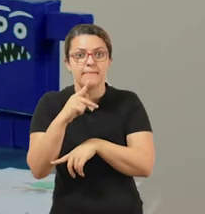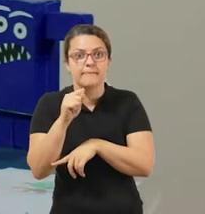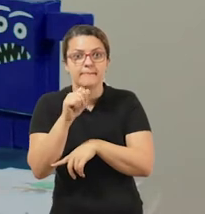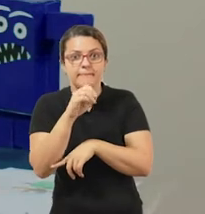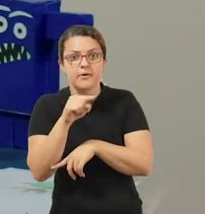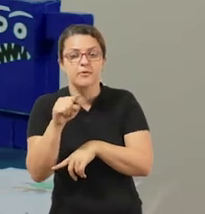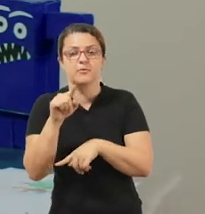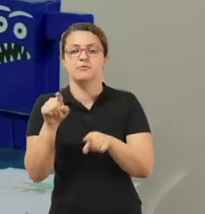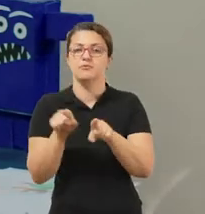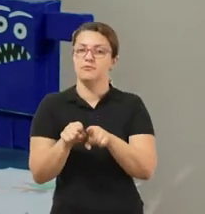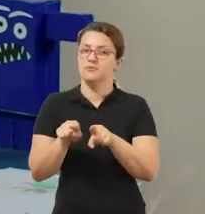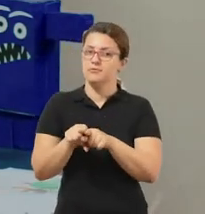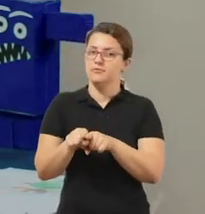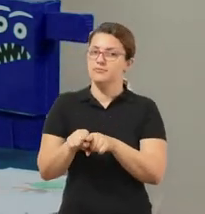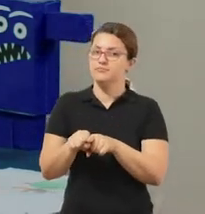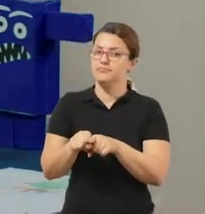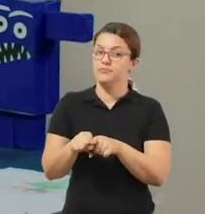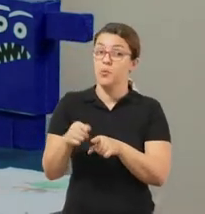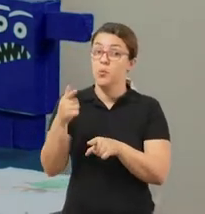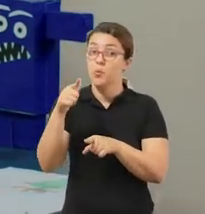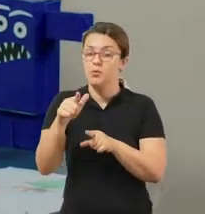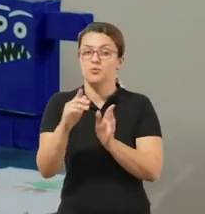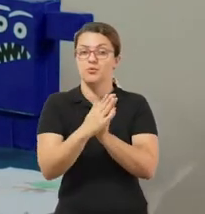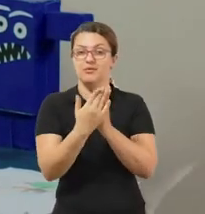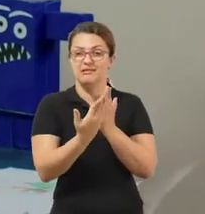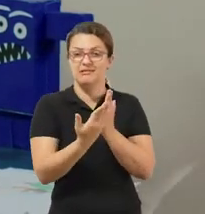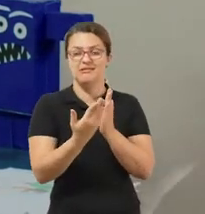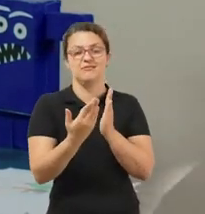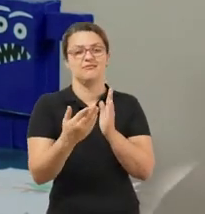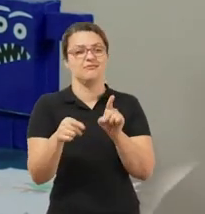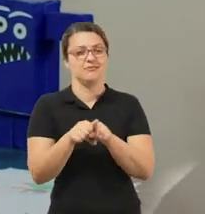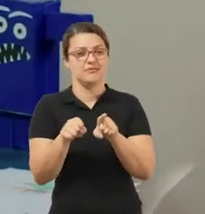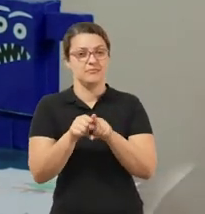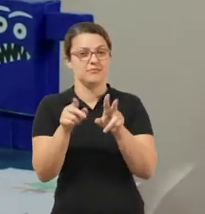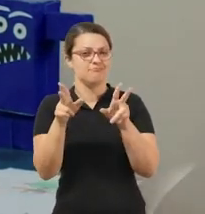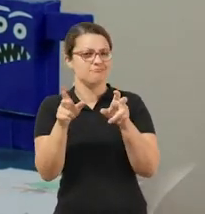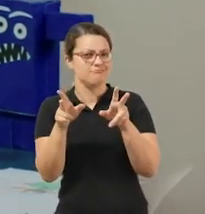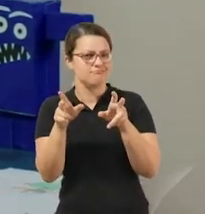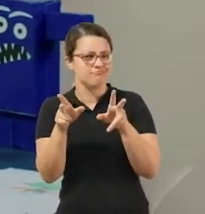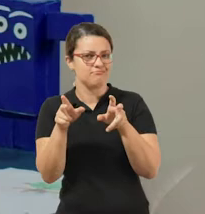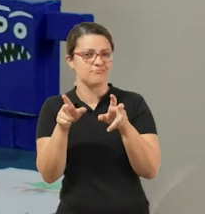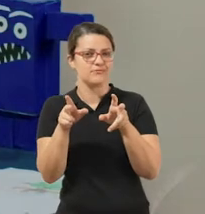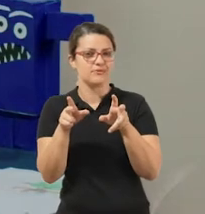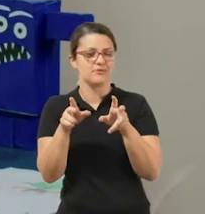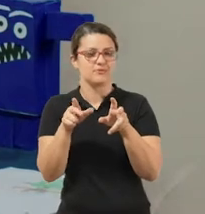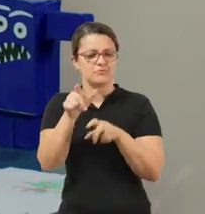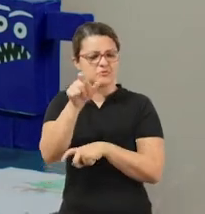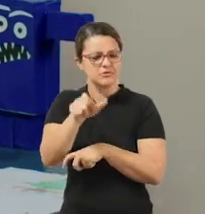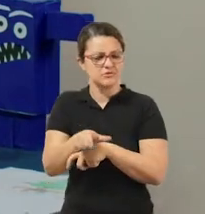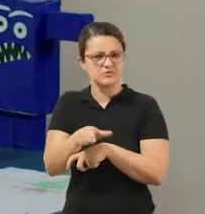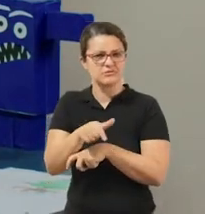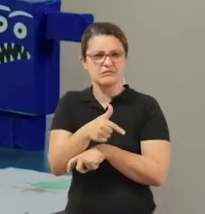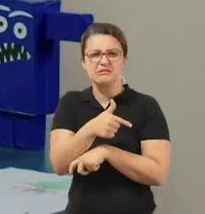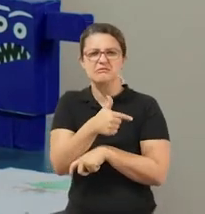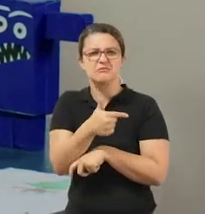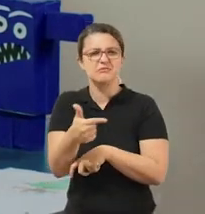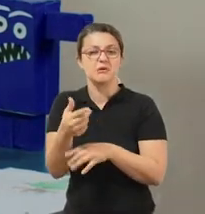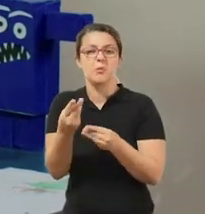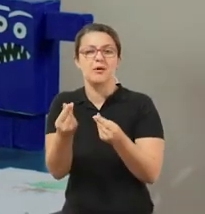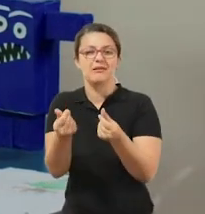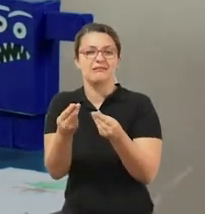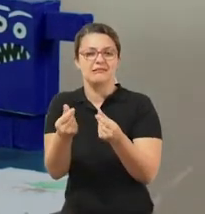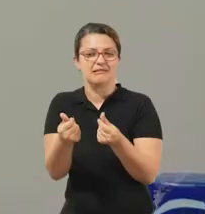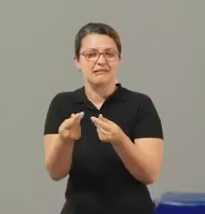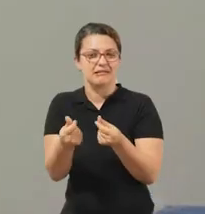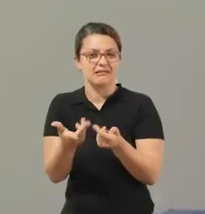livro também muito interessante é Um Sujeito Sem Qualidades. Ele é um sujeito muito especial